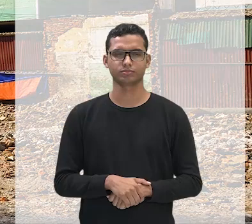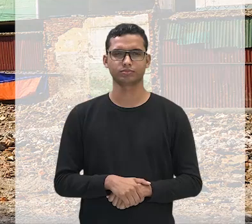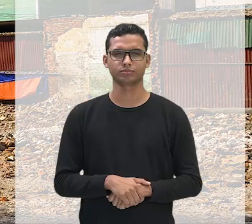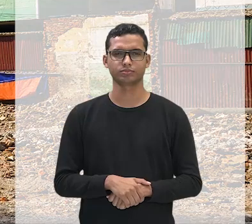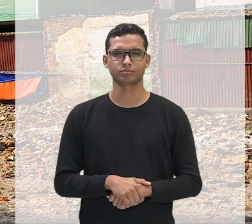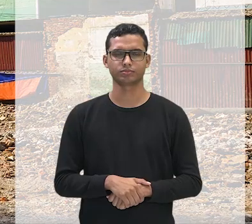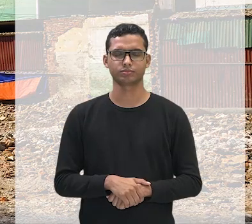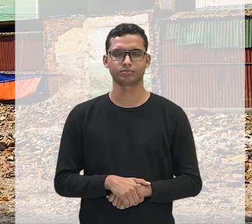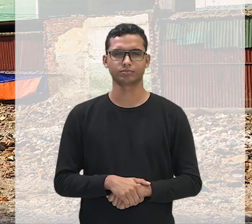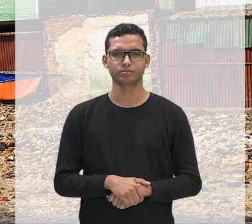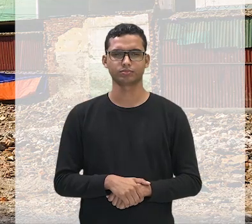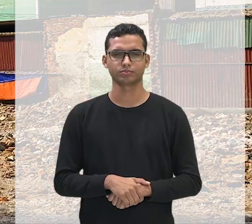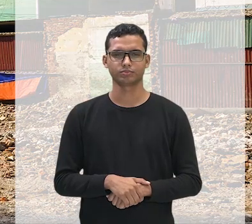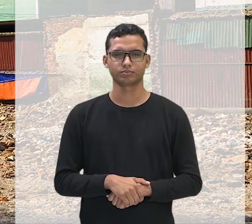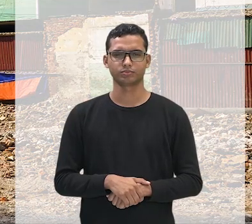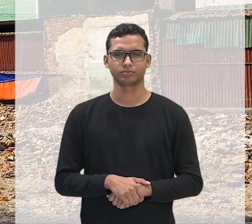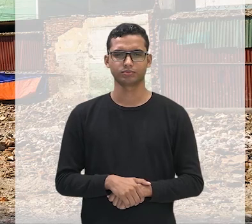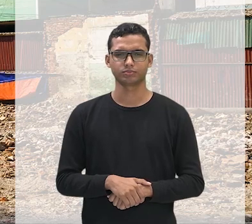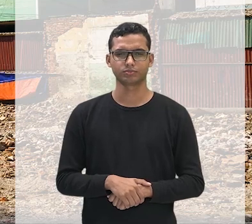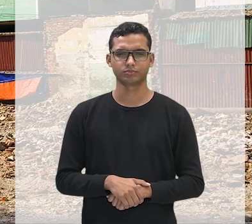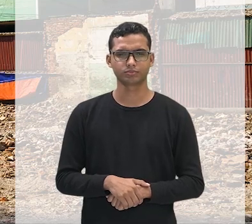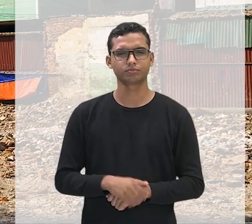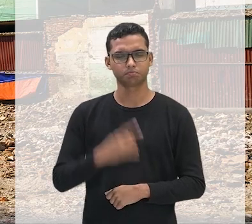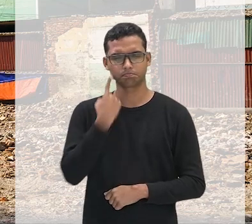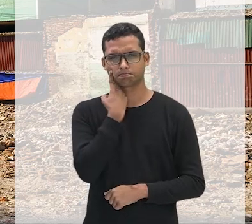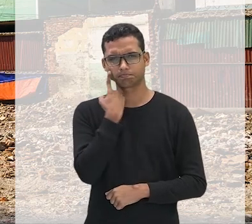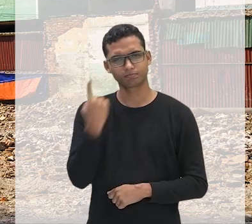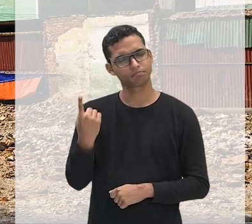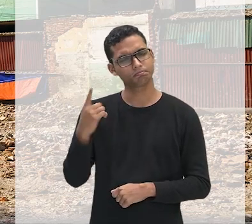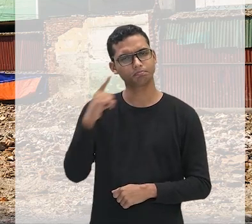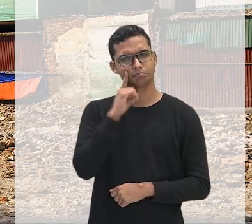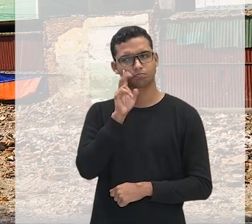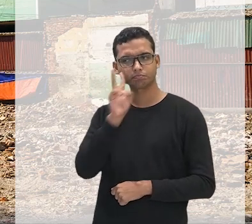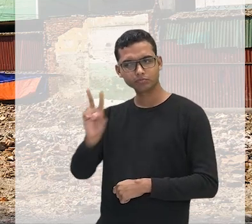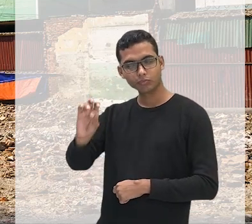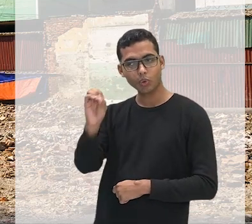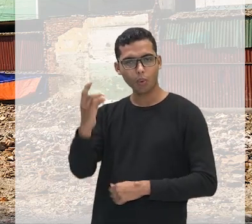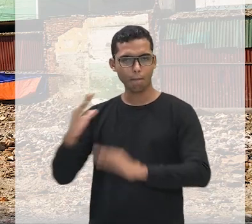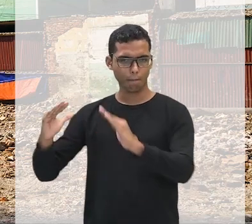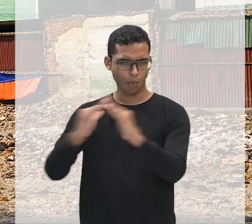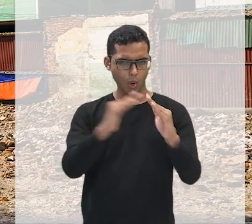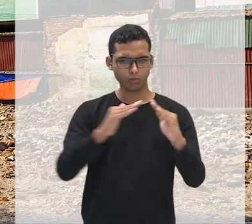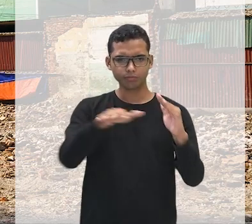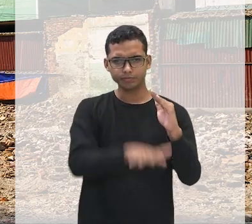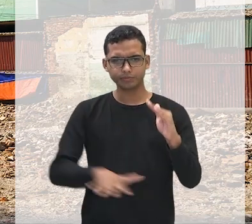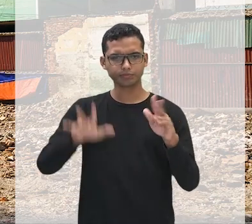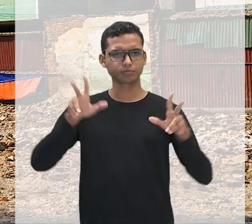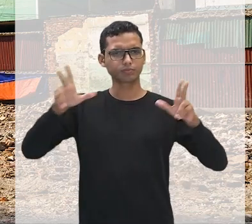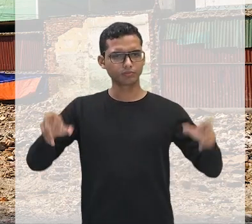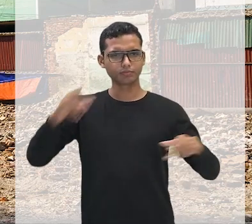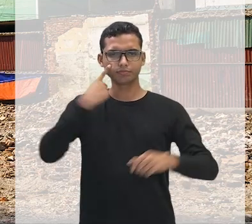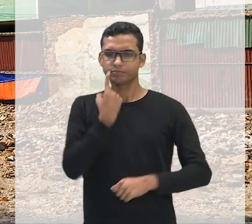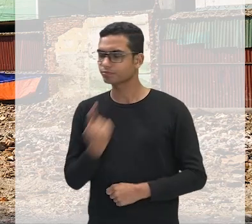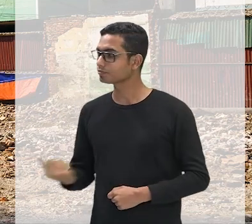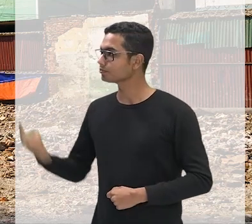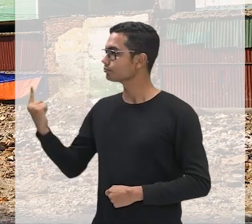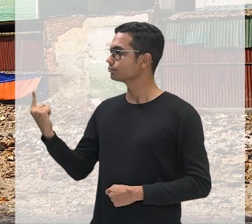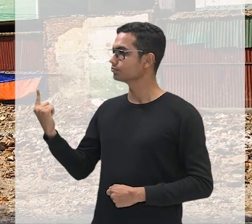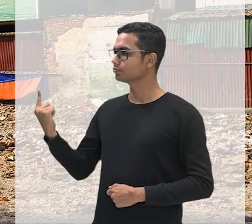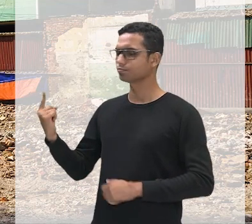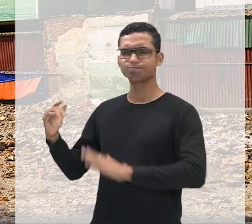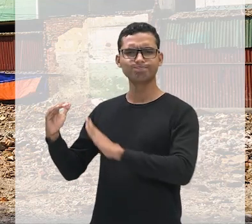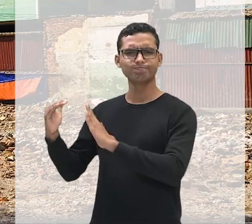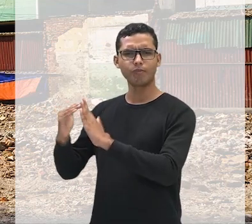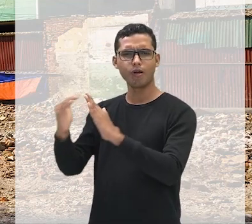Pessoal, vocês já ouviram ou moram em áreas aqui como essa, né? A gente vê aí que cada uma dessas casas